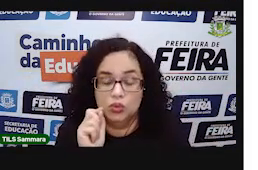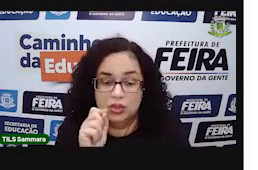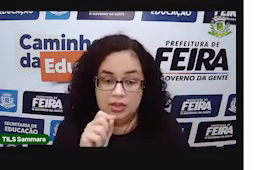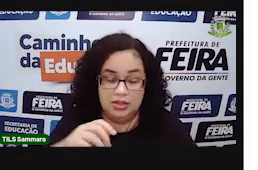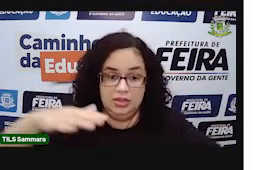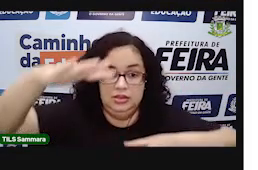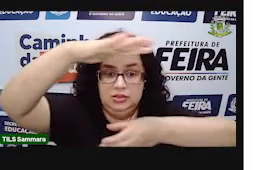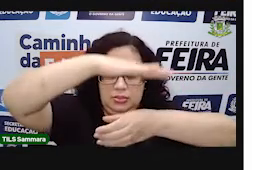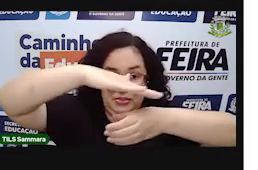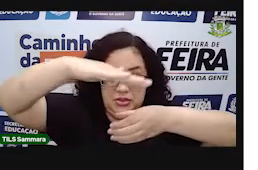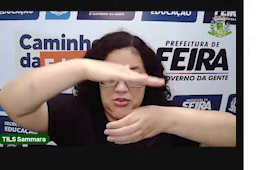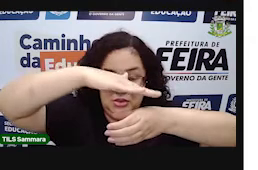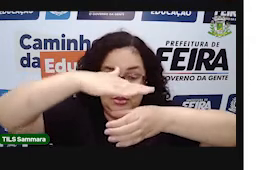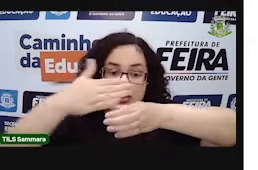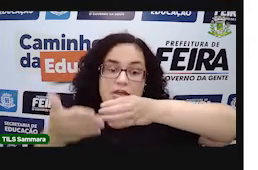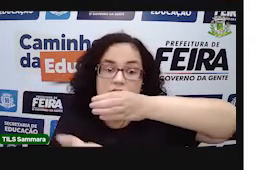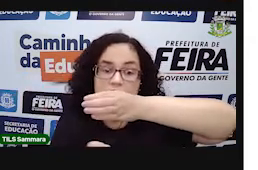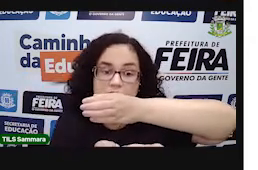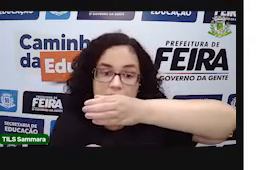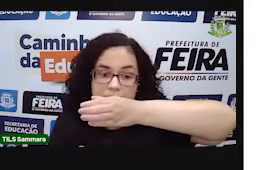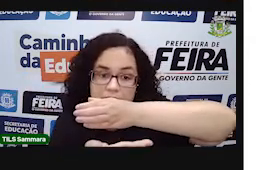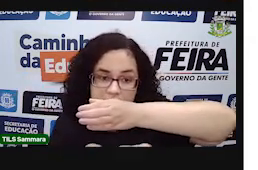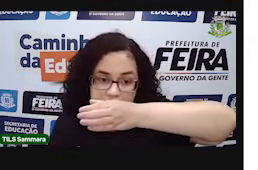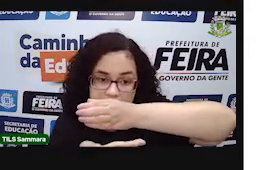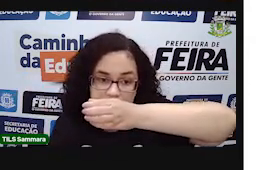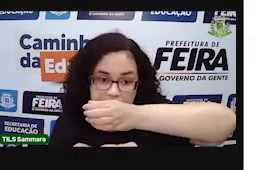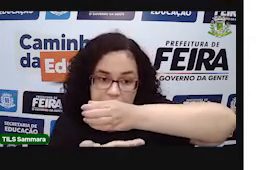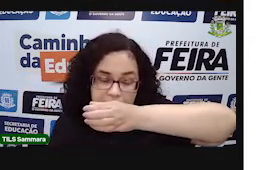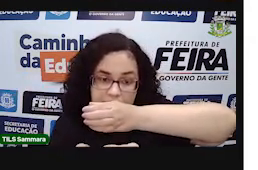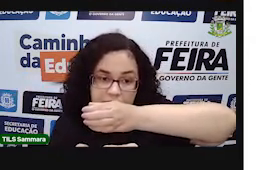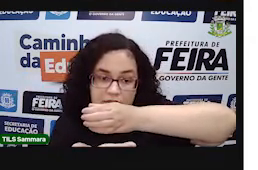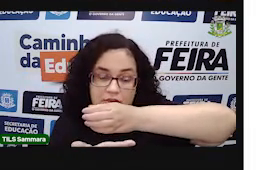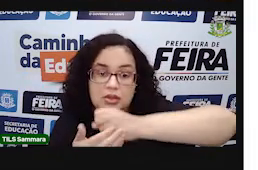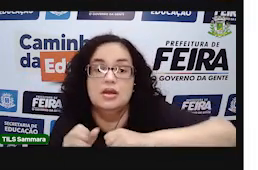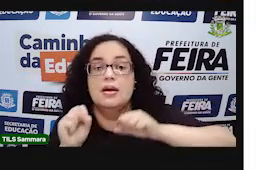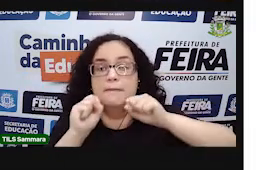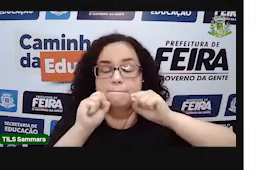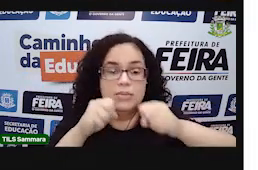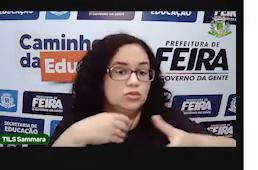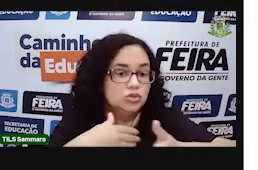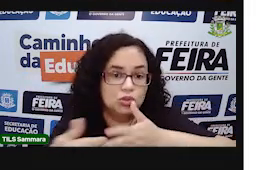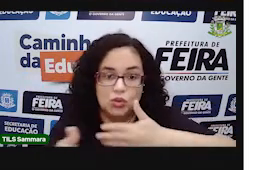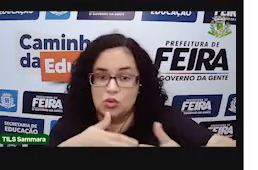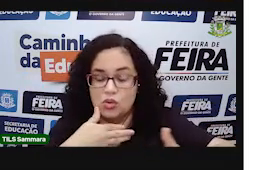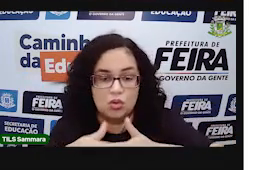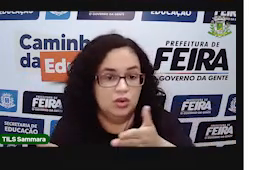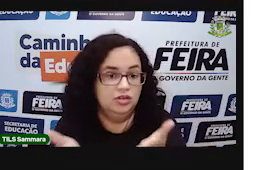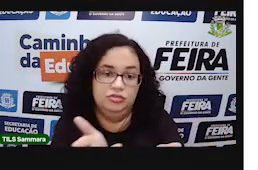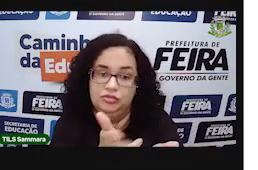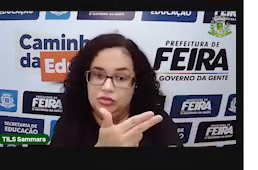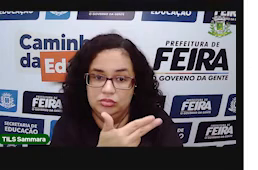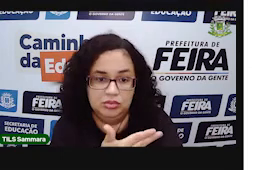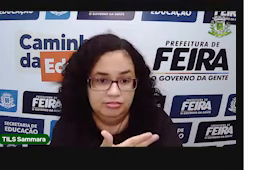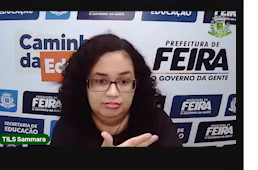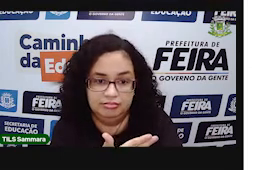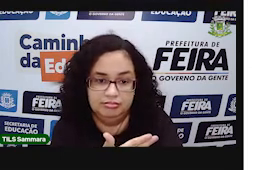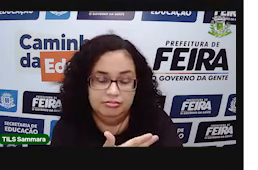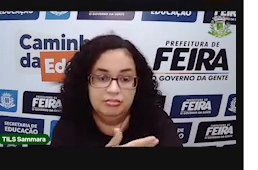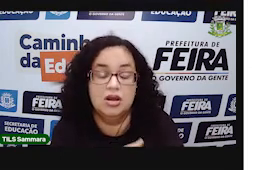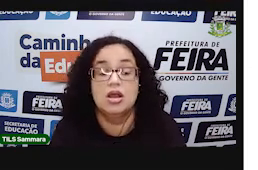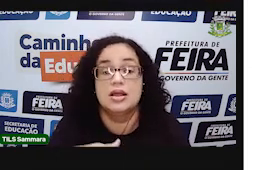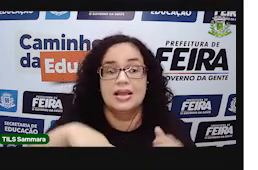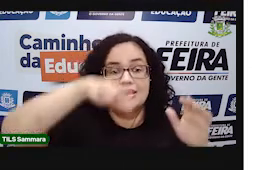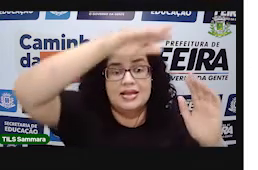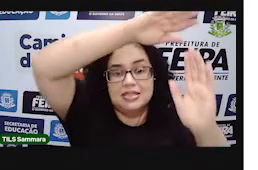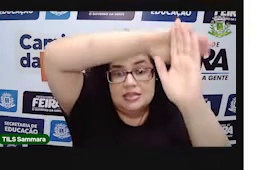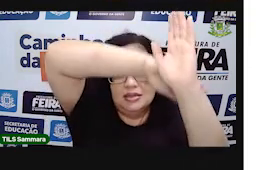significa, professor? Você vai ter a tampinha de cima a tampinha de baixo que são as bases e essas bases pode ser qualquer tipo de